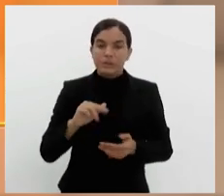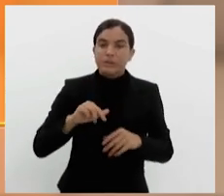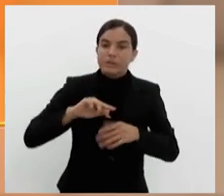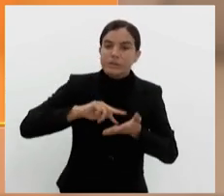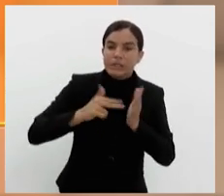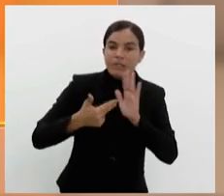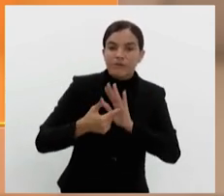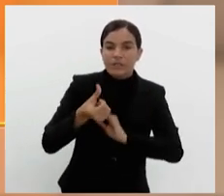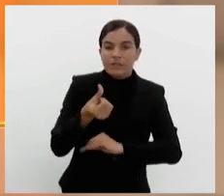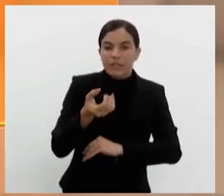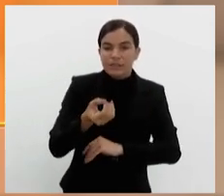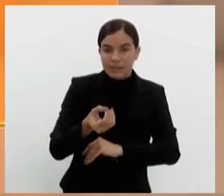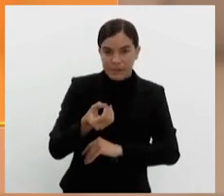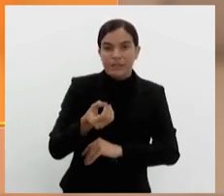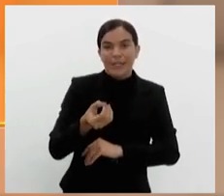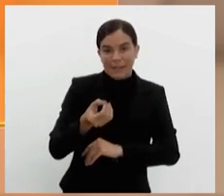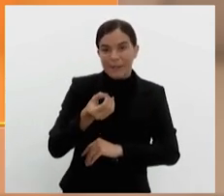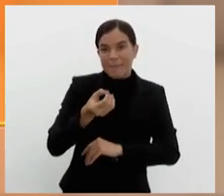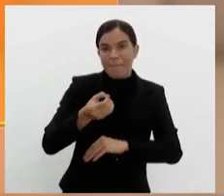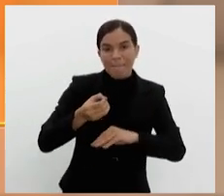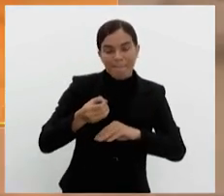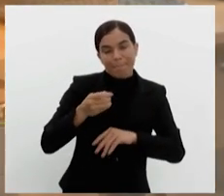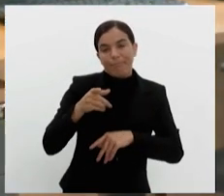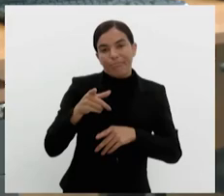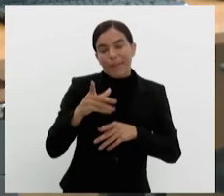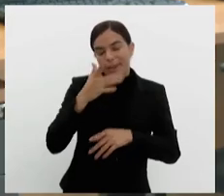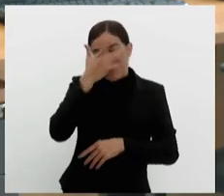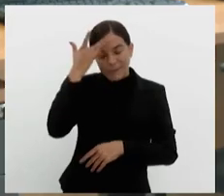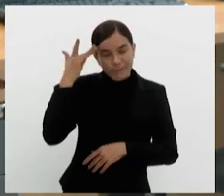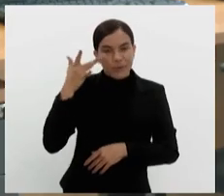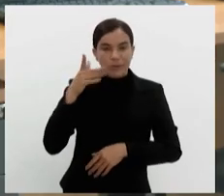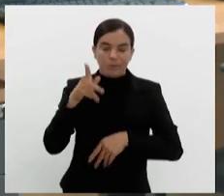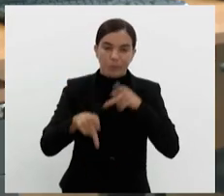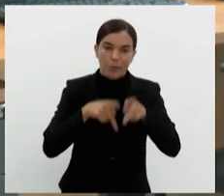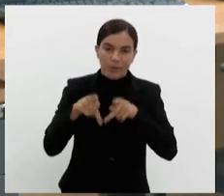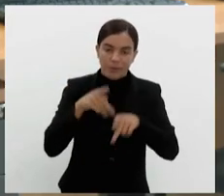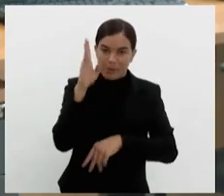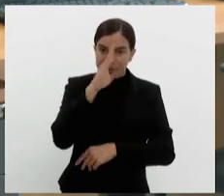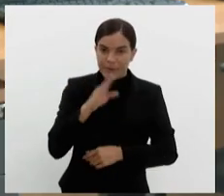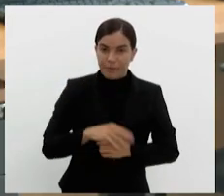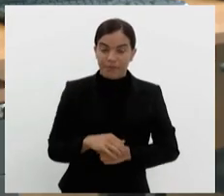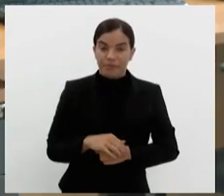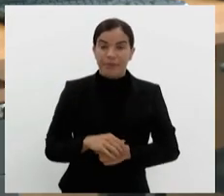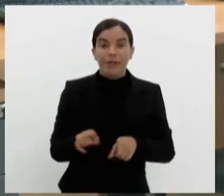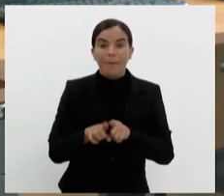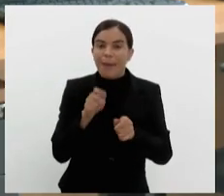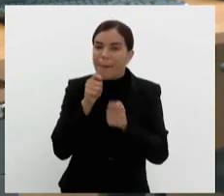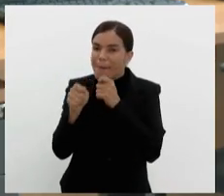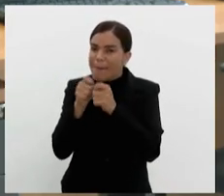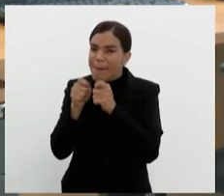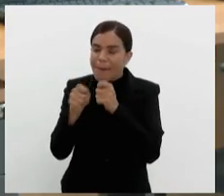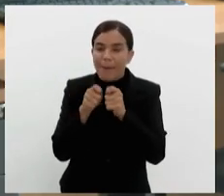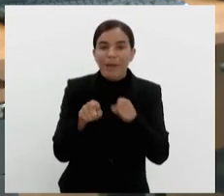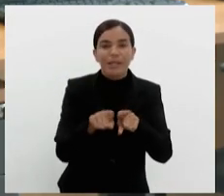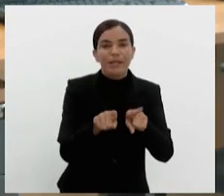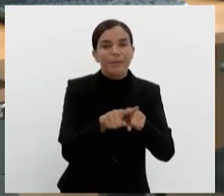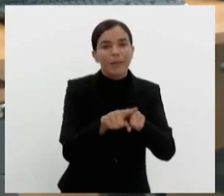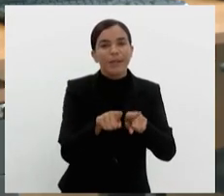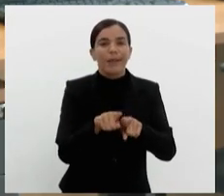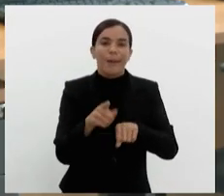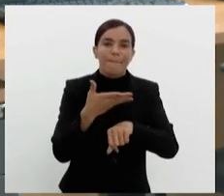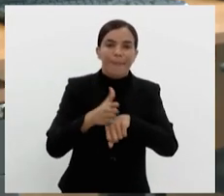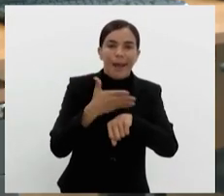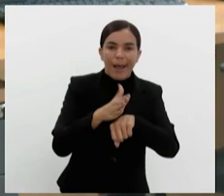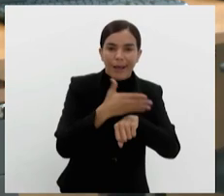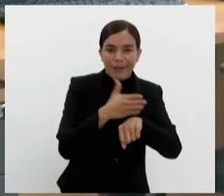60% dos brasileiros adultos. E no nosso giro de hoje, vagas gratuitas para práticas de